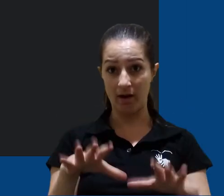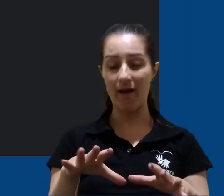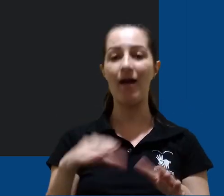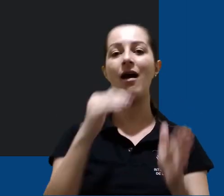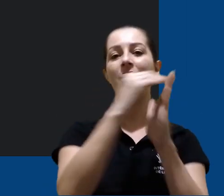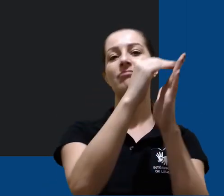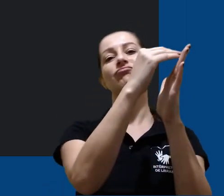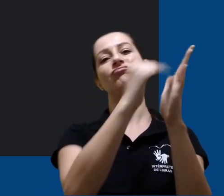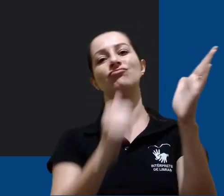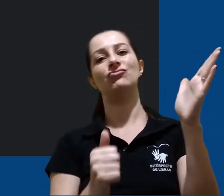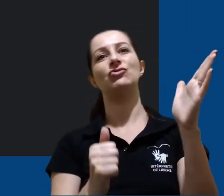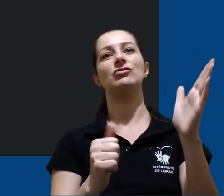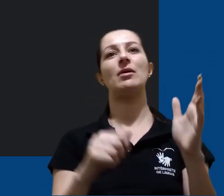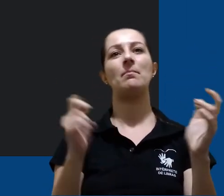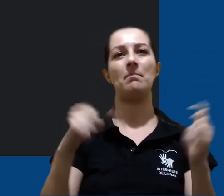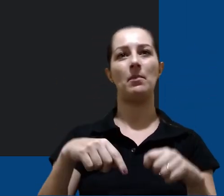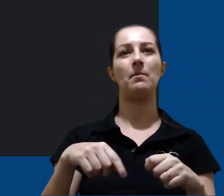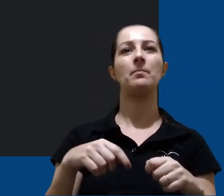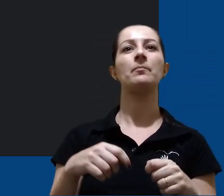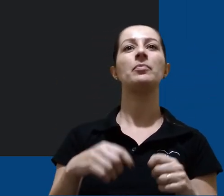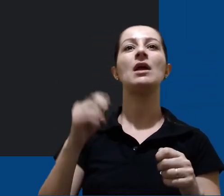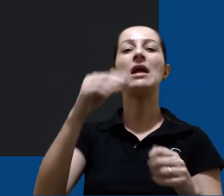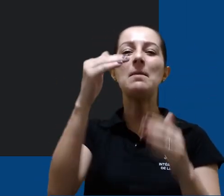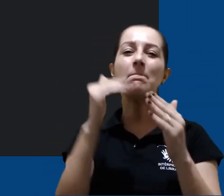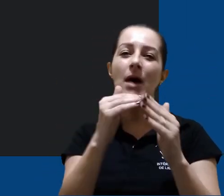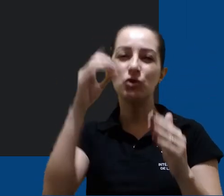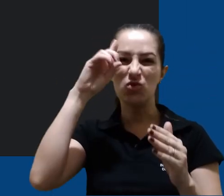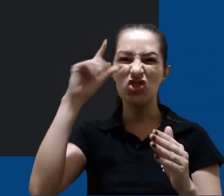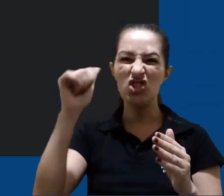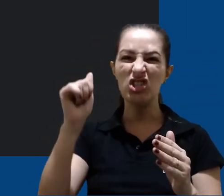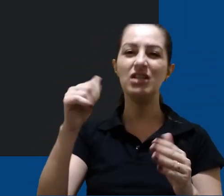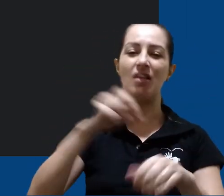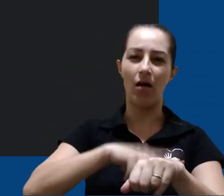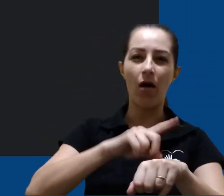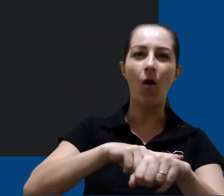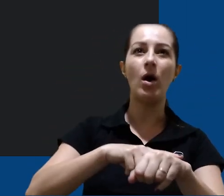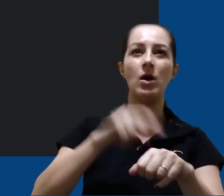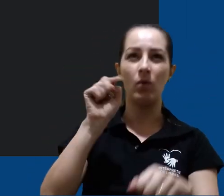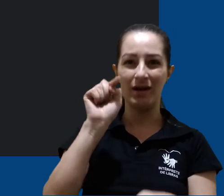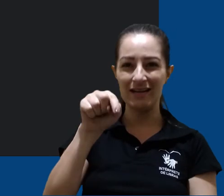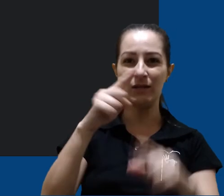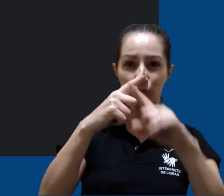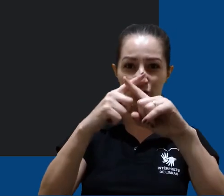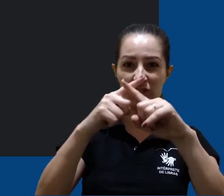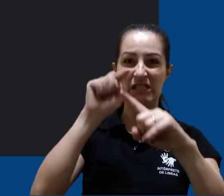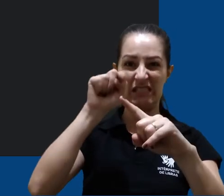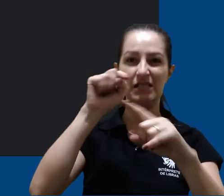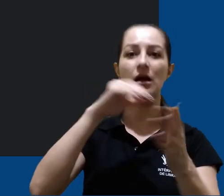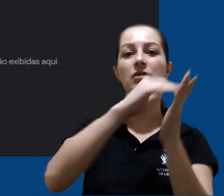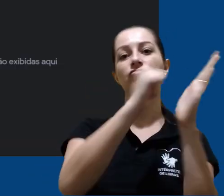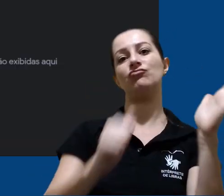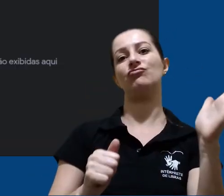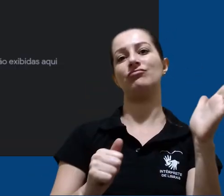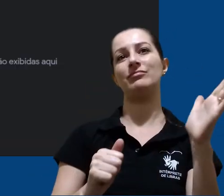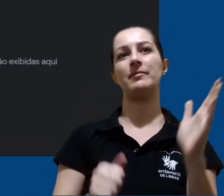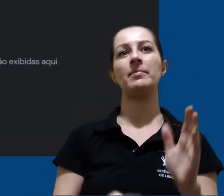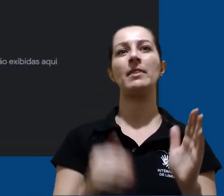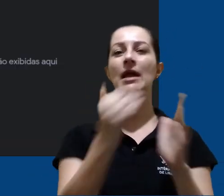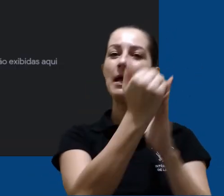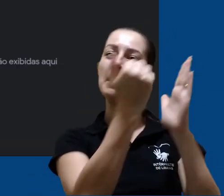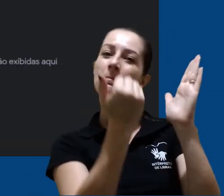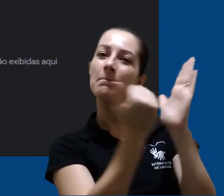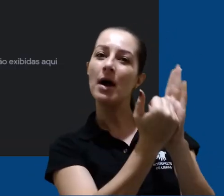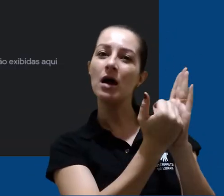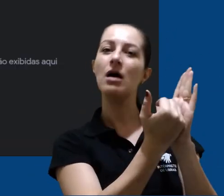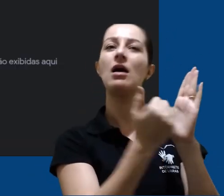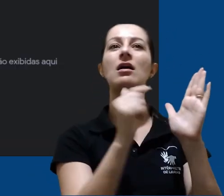posicione o seu mouse sobre essa pequena área embaixo da parte principal da nota. Clique nesse pequeno X. Abaixo da